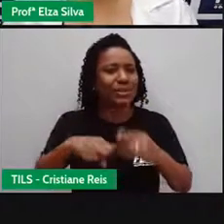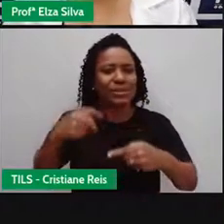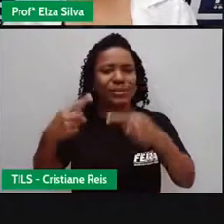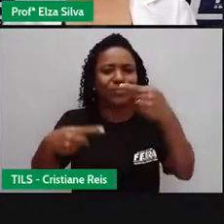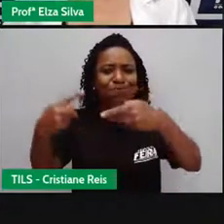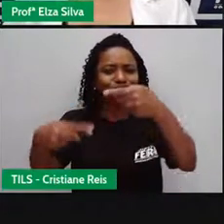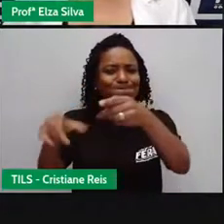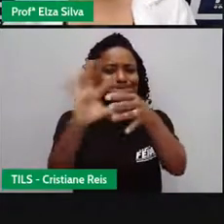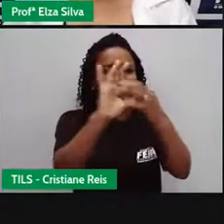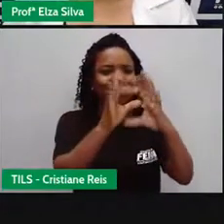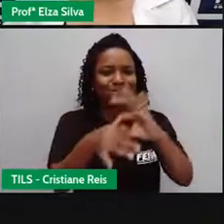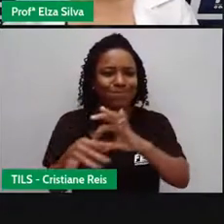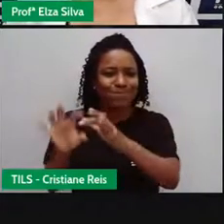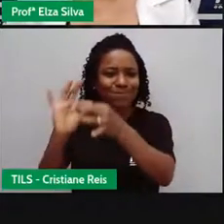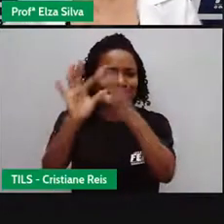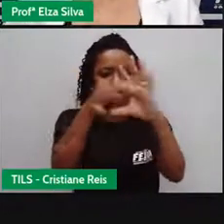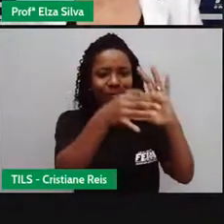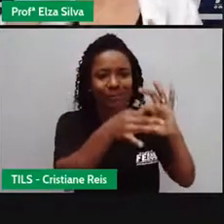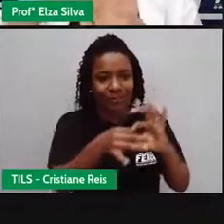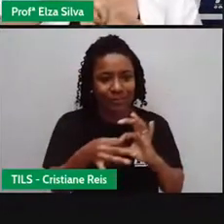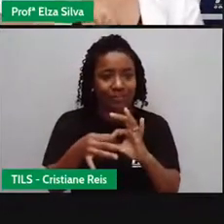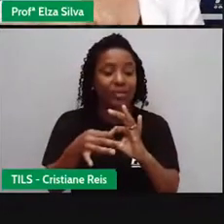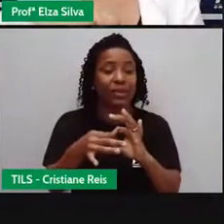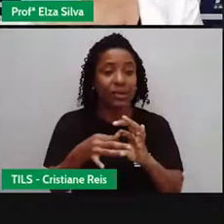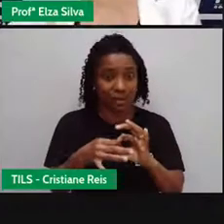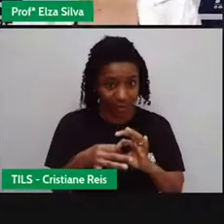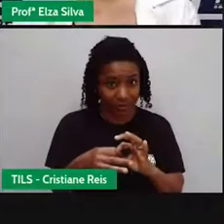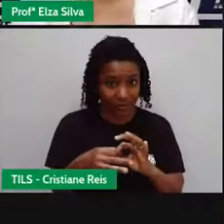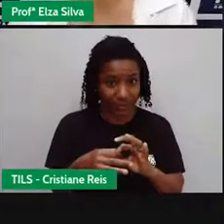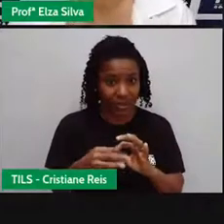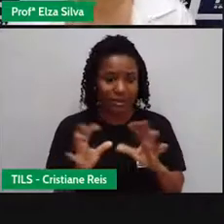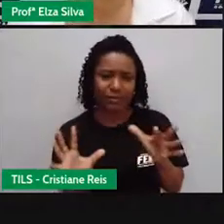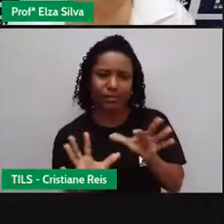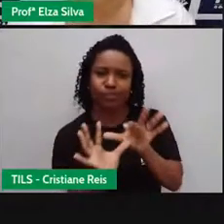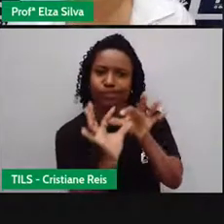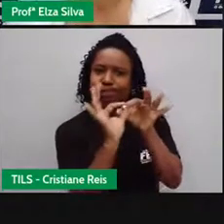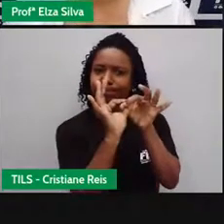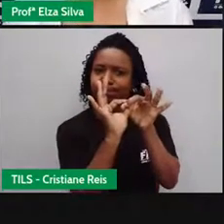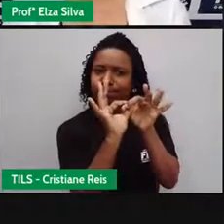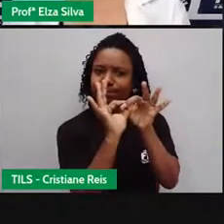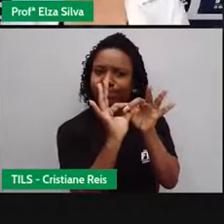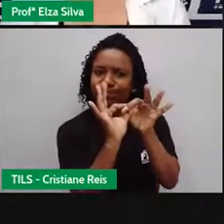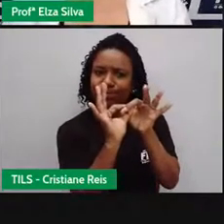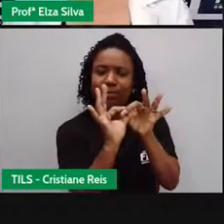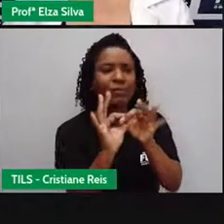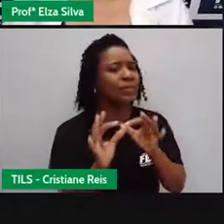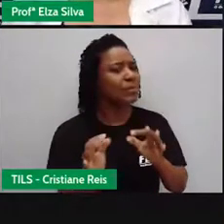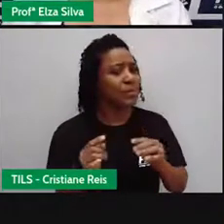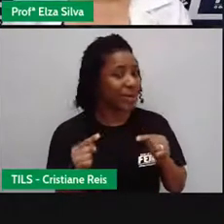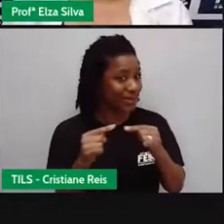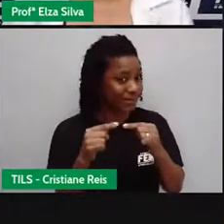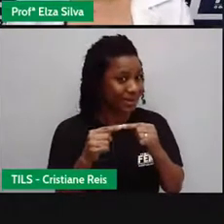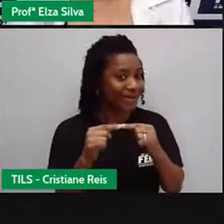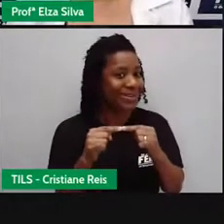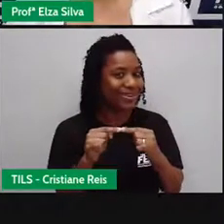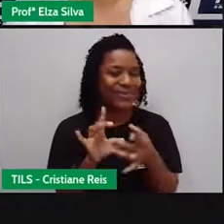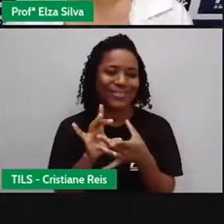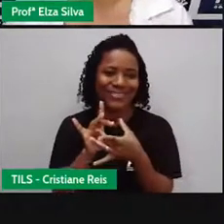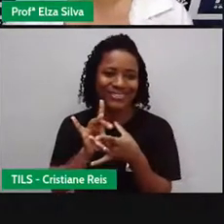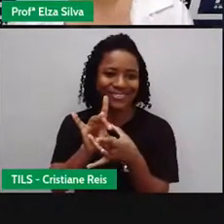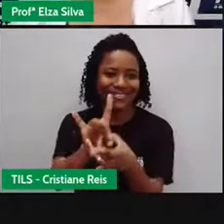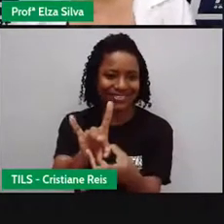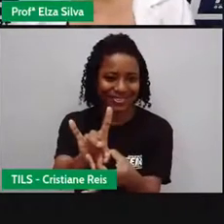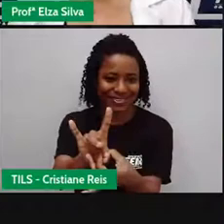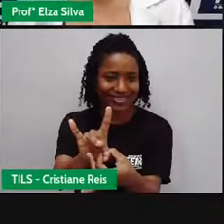é que, na verdade, o fato deles estarem entrelaçados representa a união. A união dos